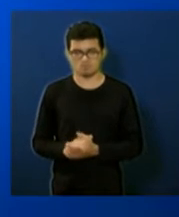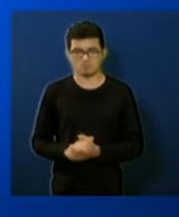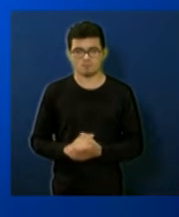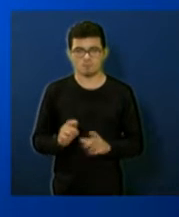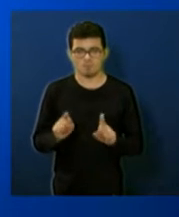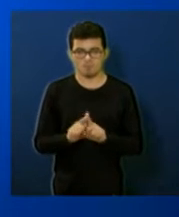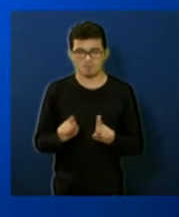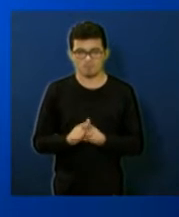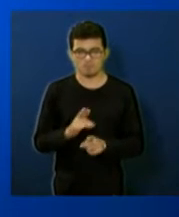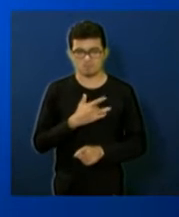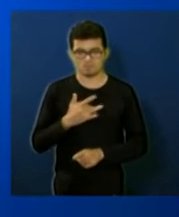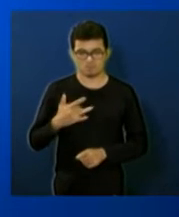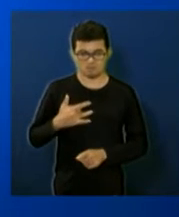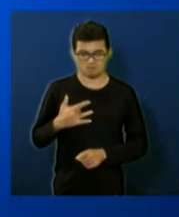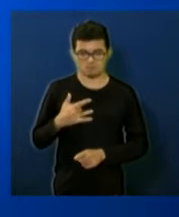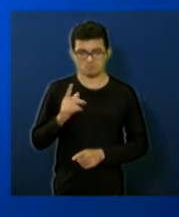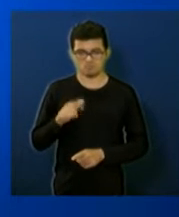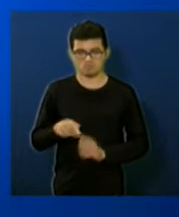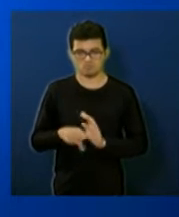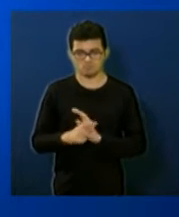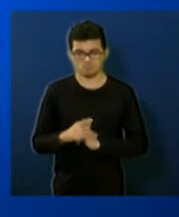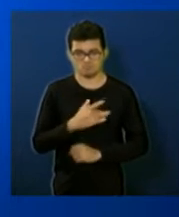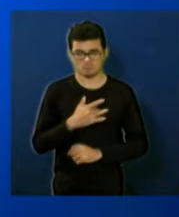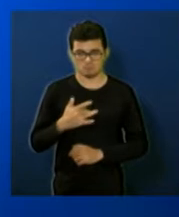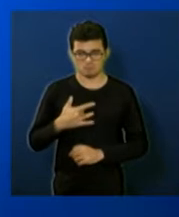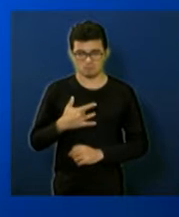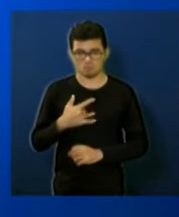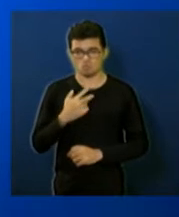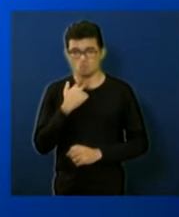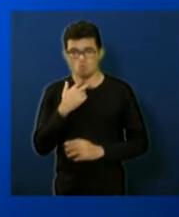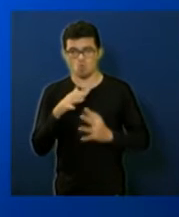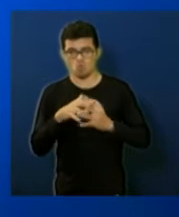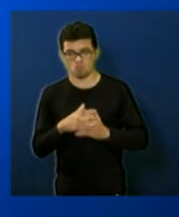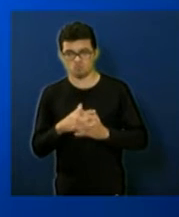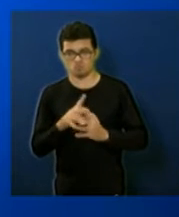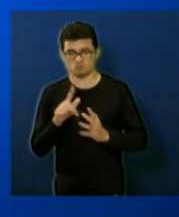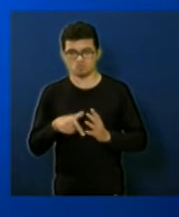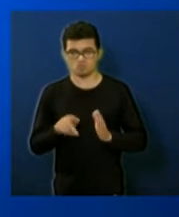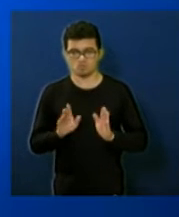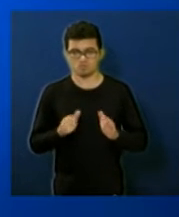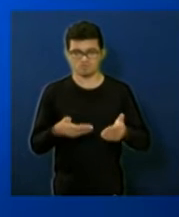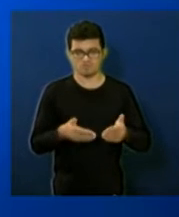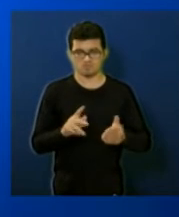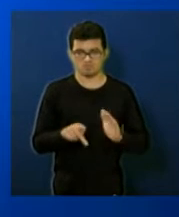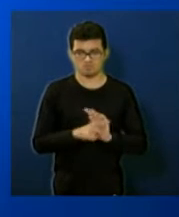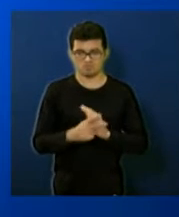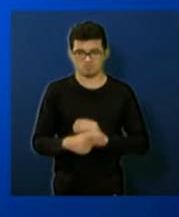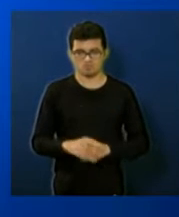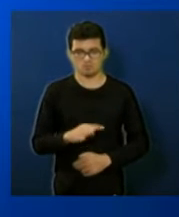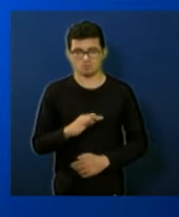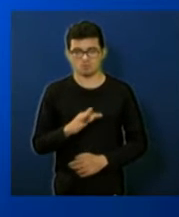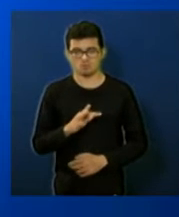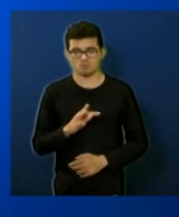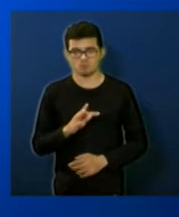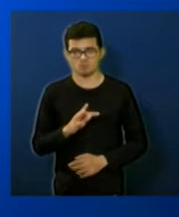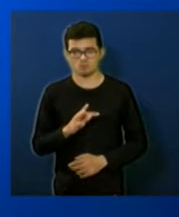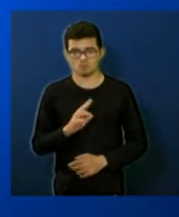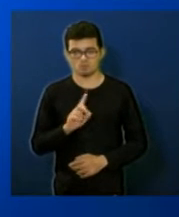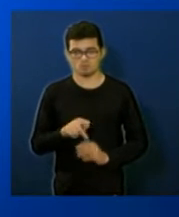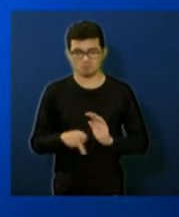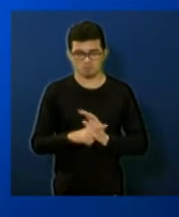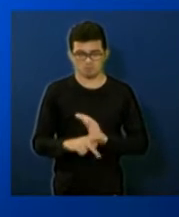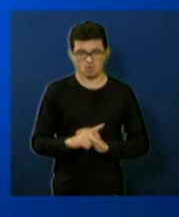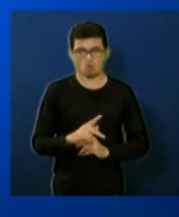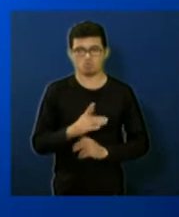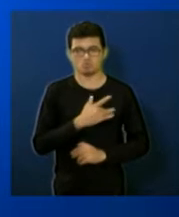de resíduos da saúde resíduos sólidos da saúde não pode confundir com a taxa isso daqui é exclusivo para o transbordo dos resíduos de